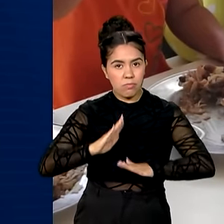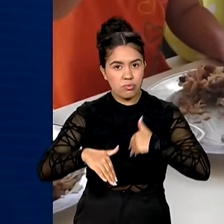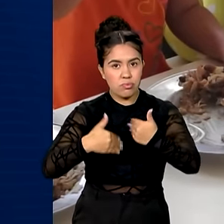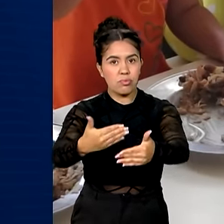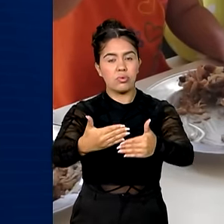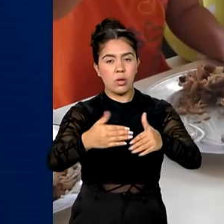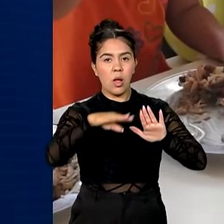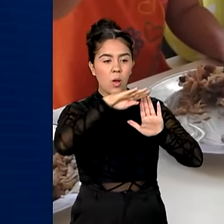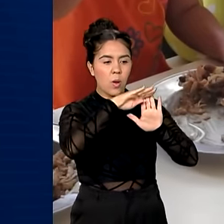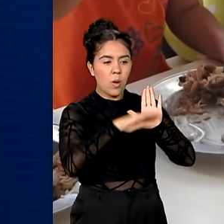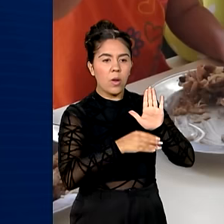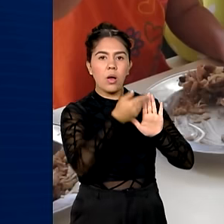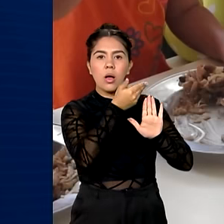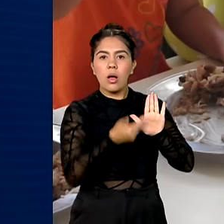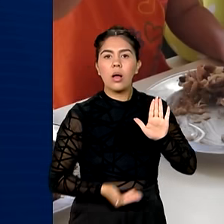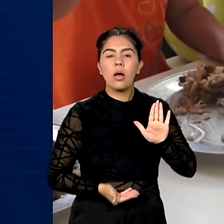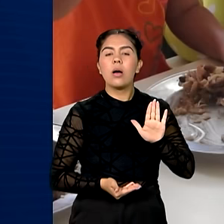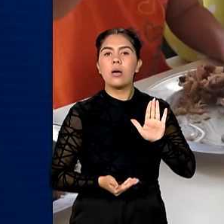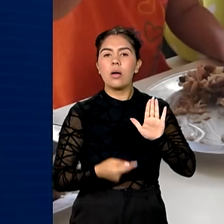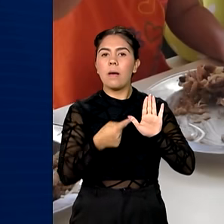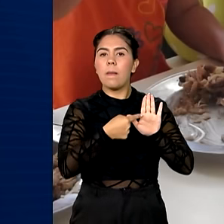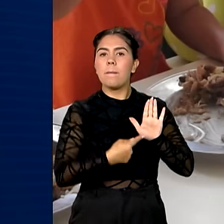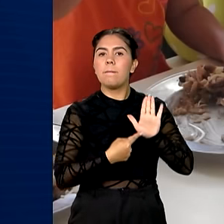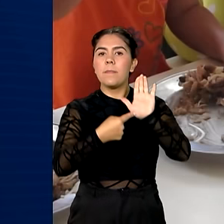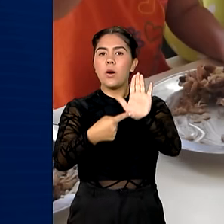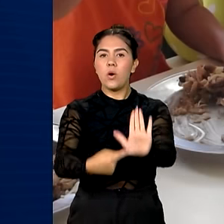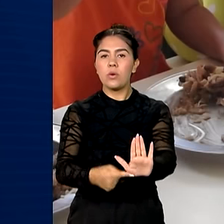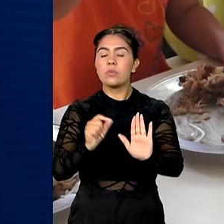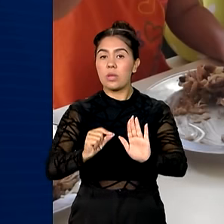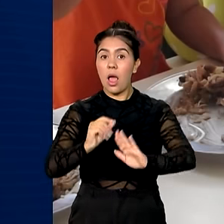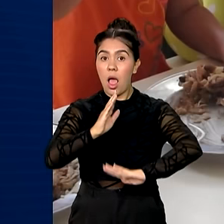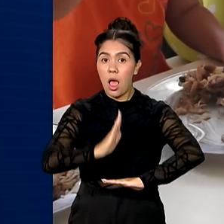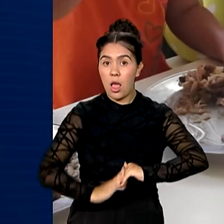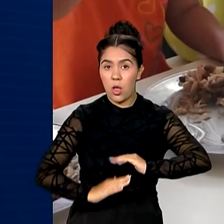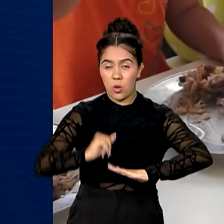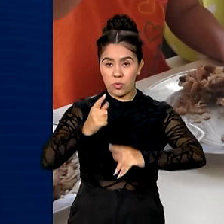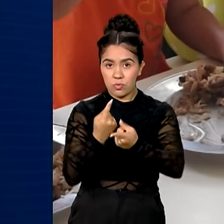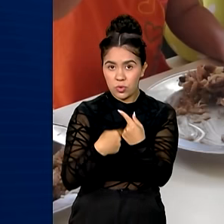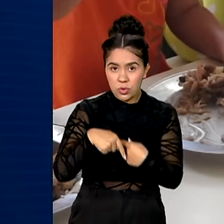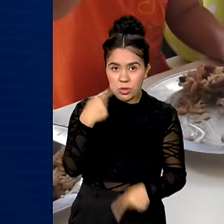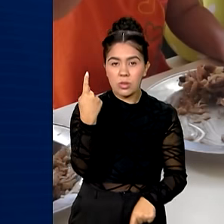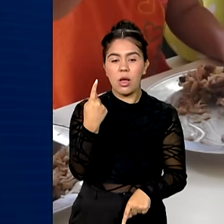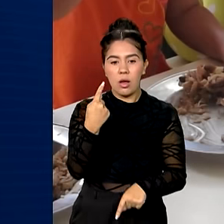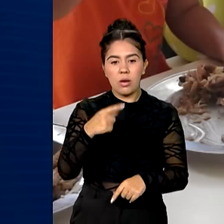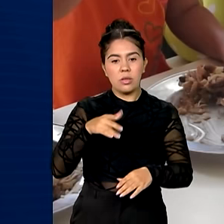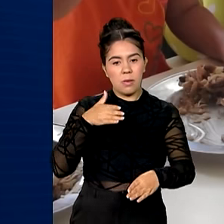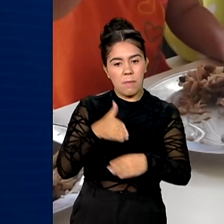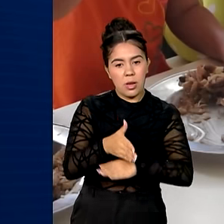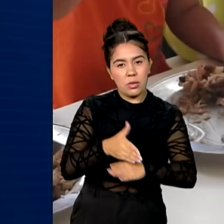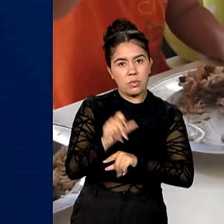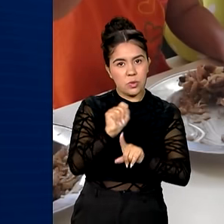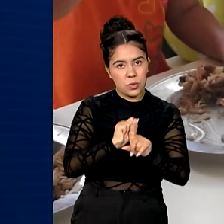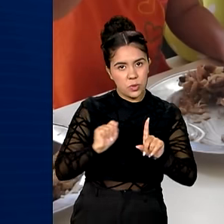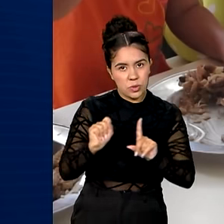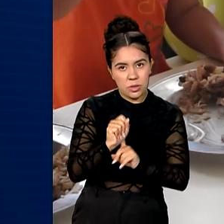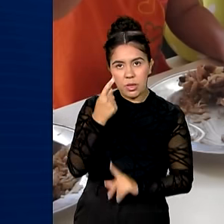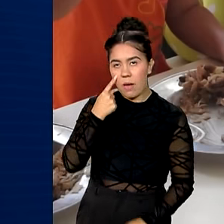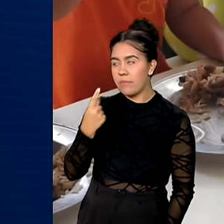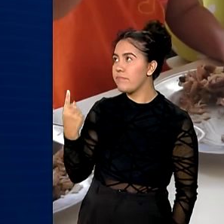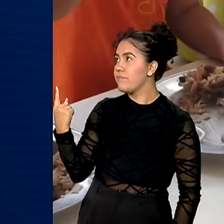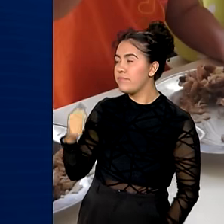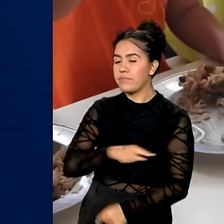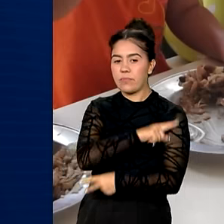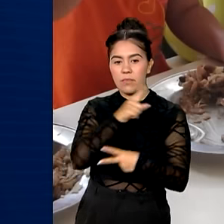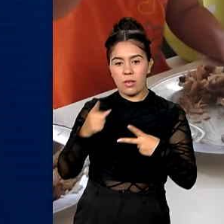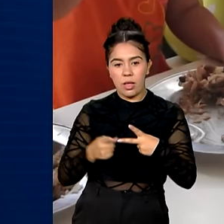sustentável, como aponta o relatório, estão a reconstrução dos canais de participação social, o programa de aceleração do